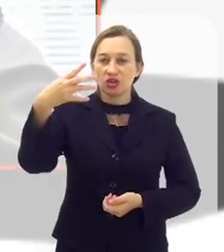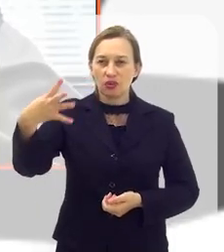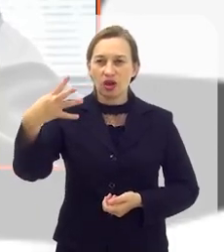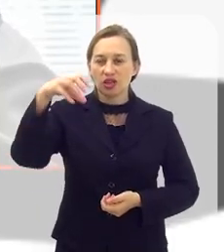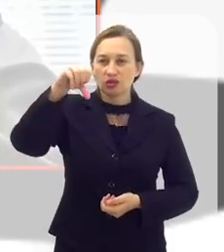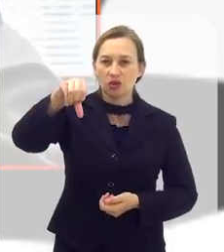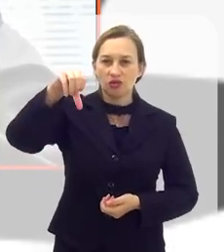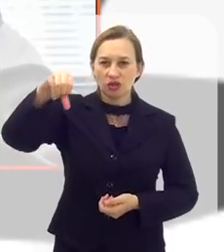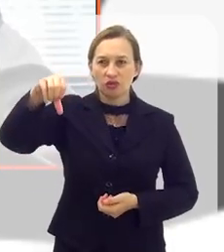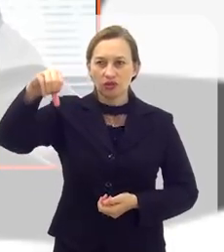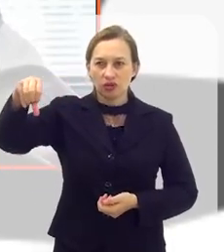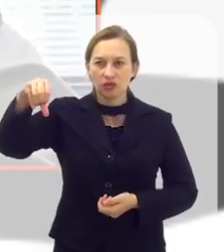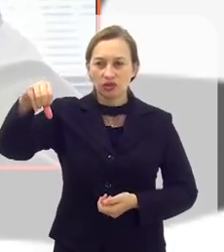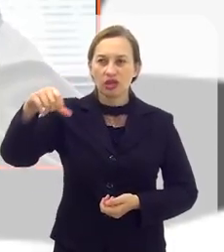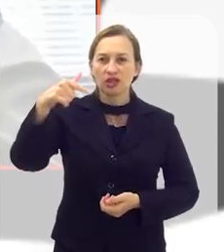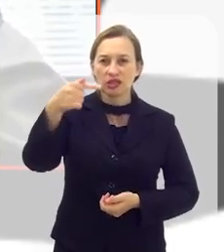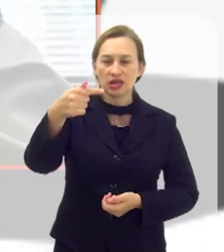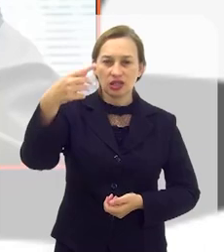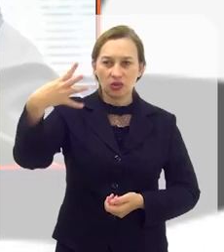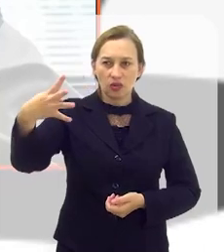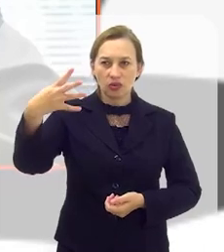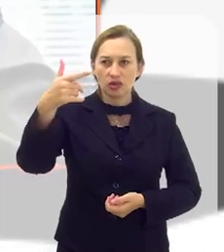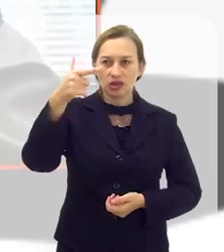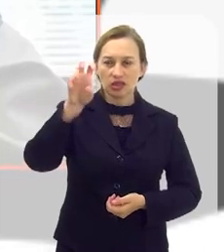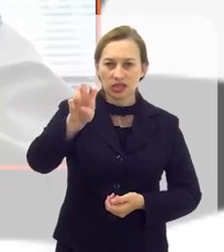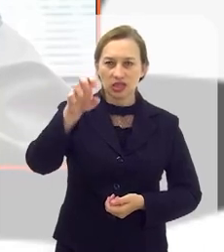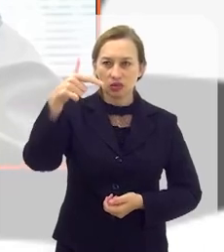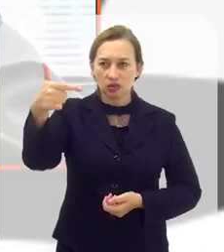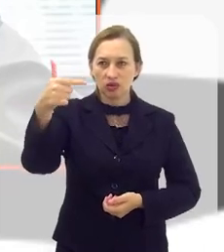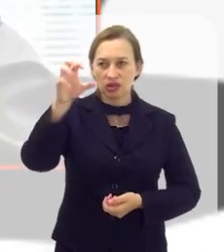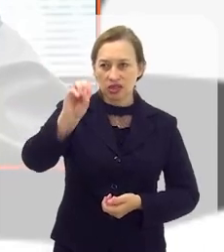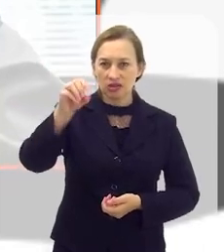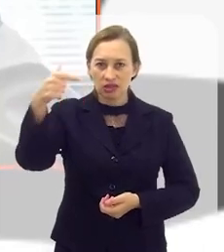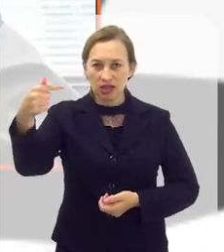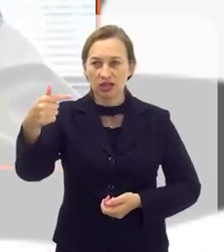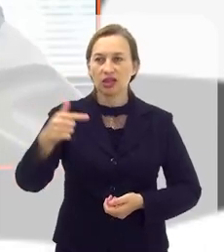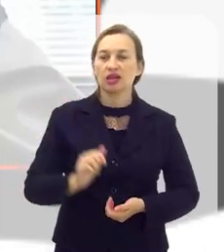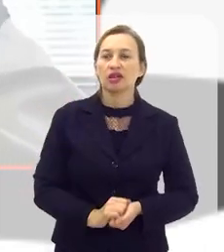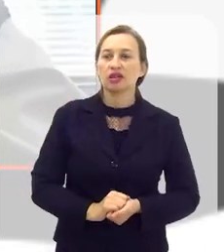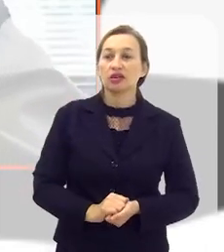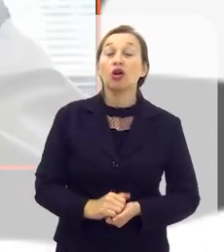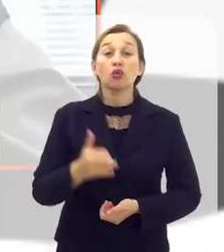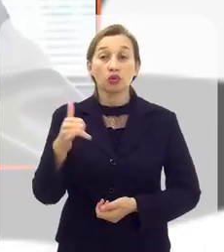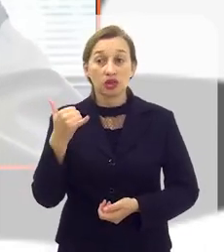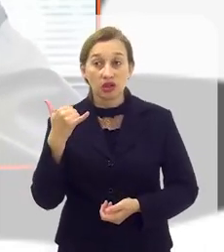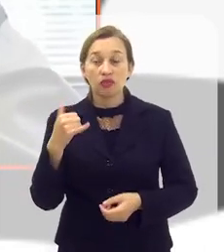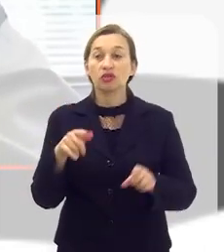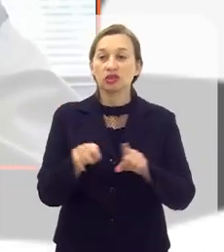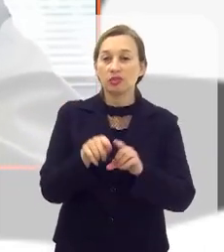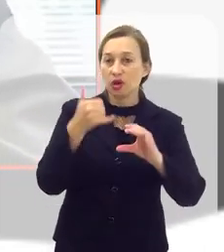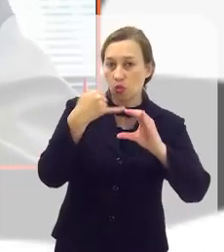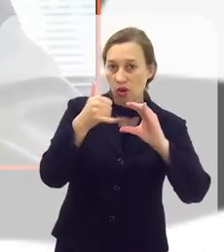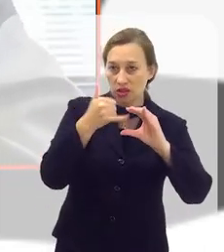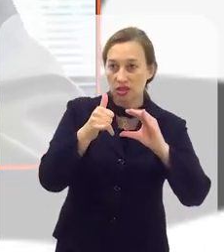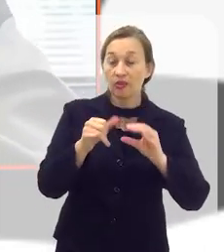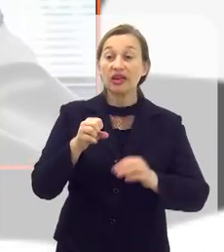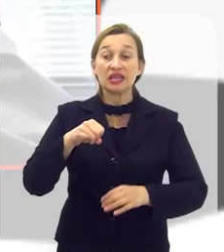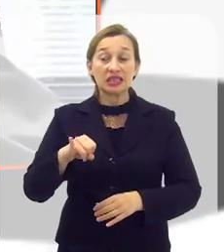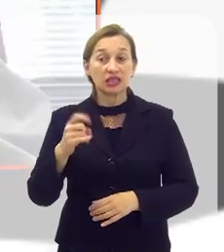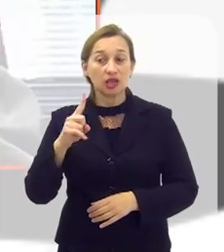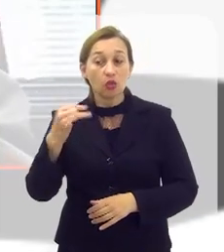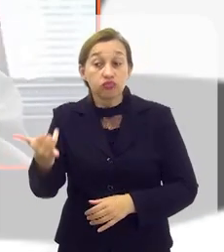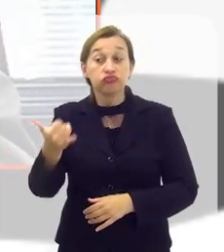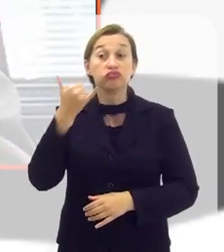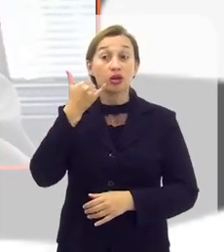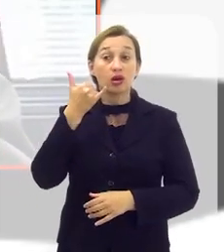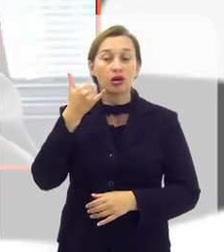-999-745207. Tanto é telefone como usado. Se eu não